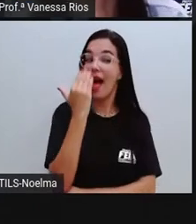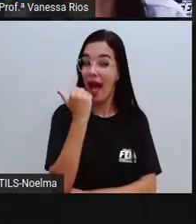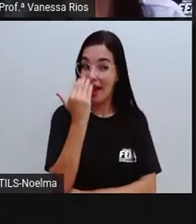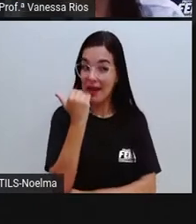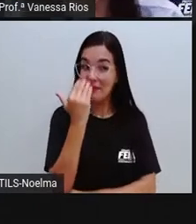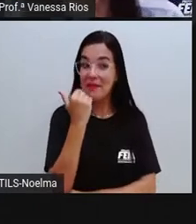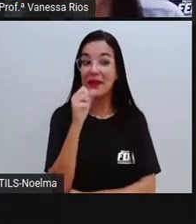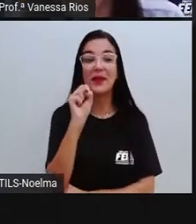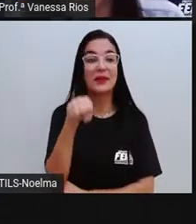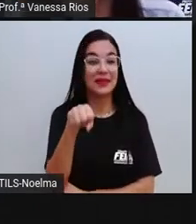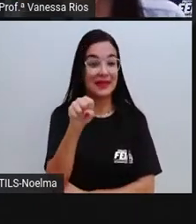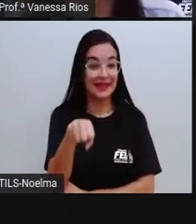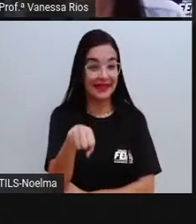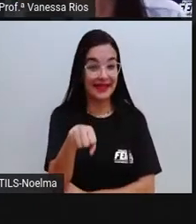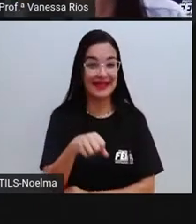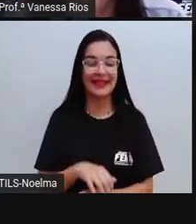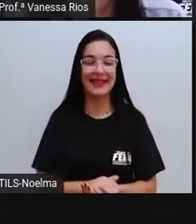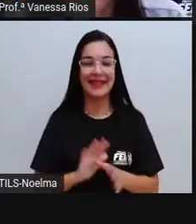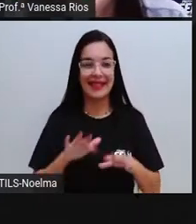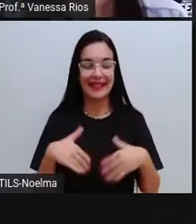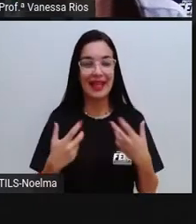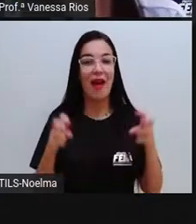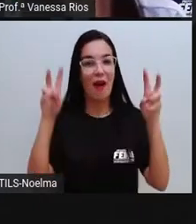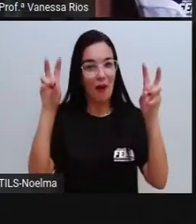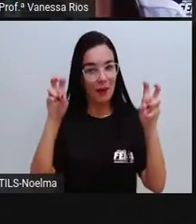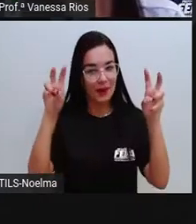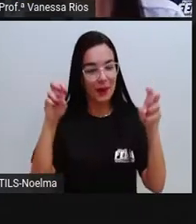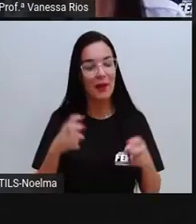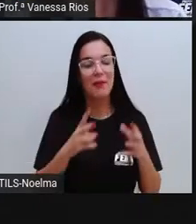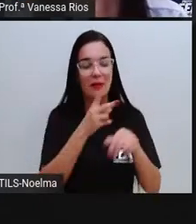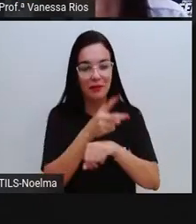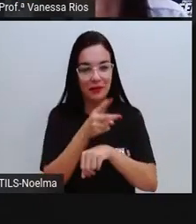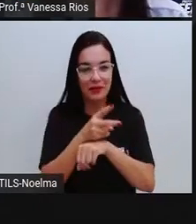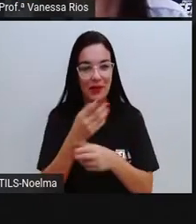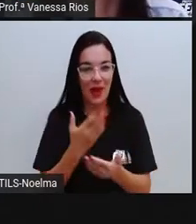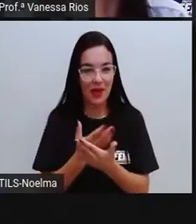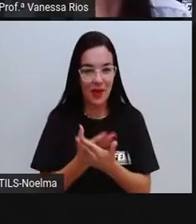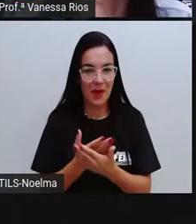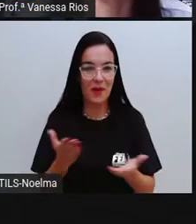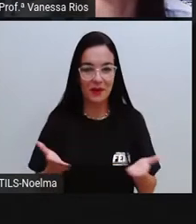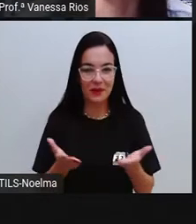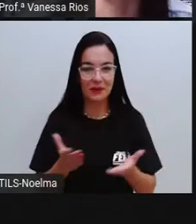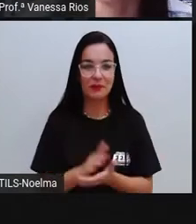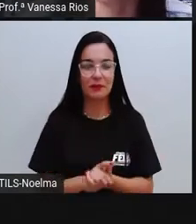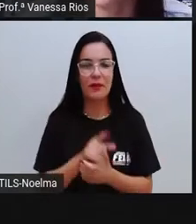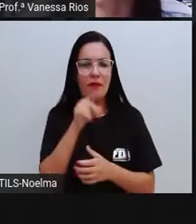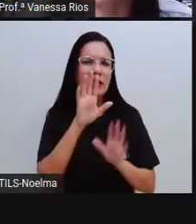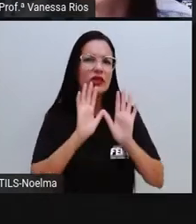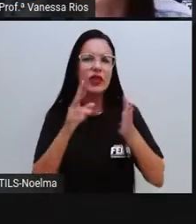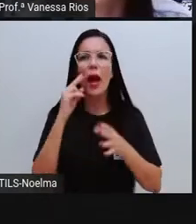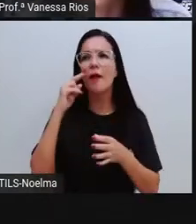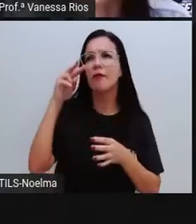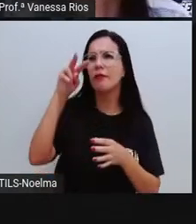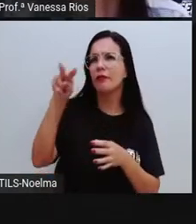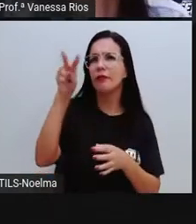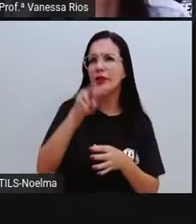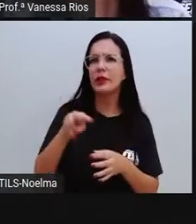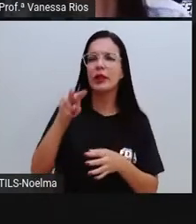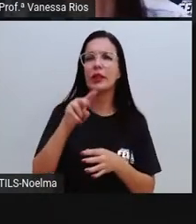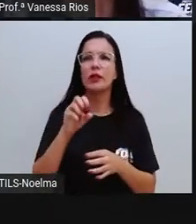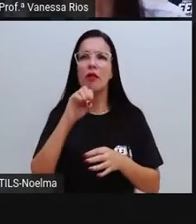se alimentam. Este aí é o tema da nossa videoaula de hoje. Vocês já viram aí as plantas se